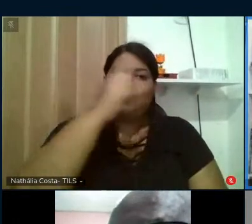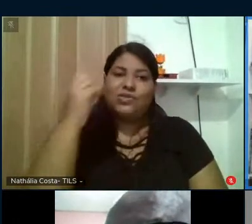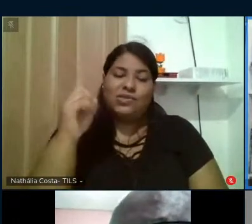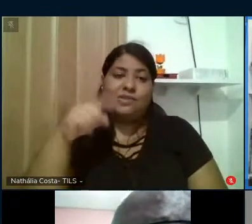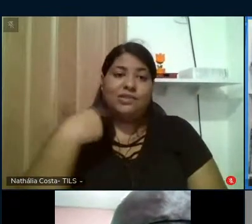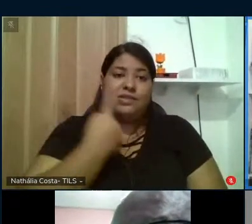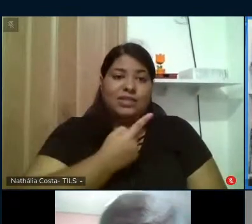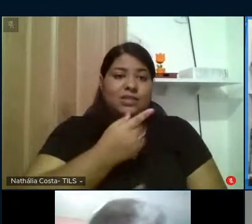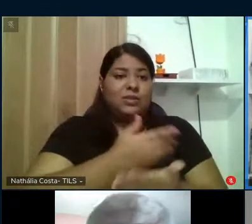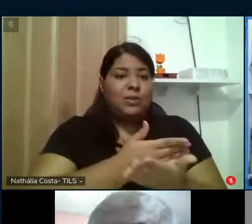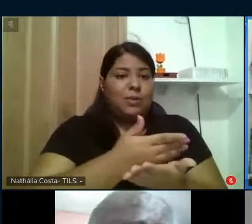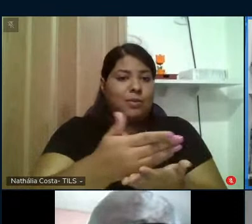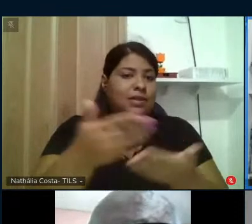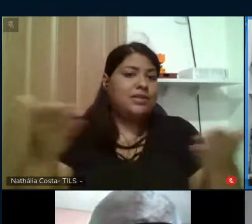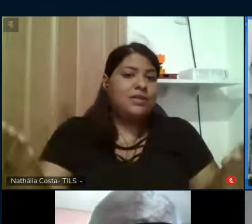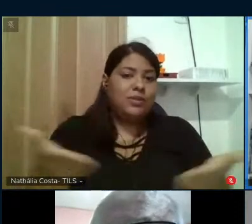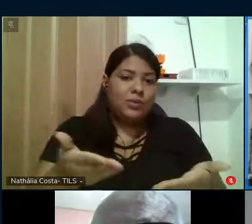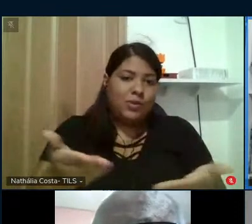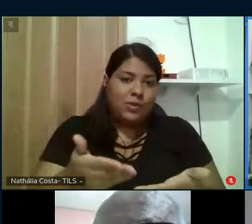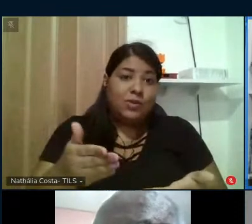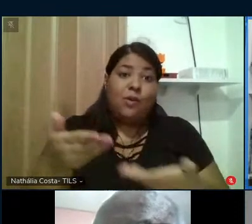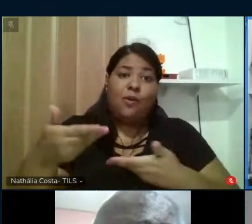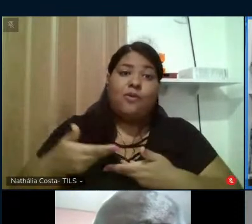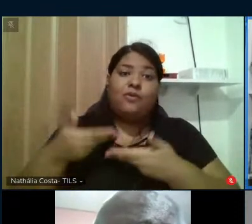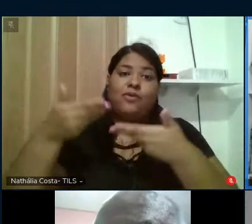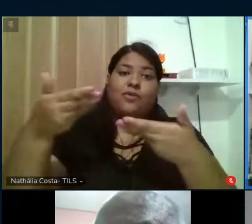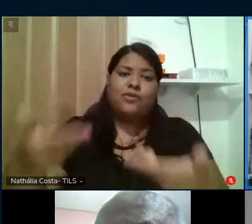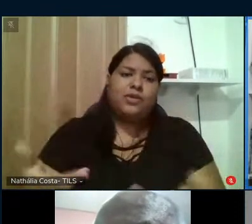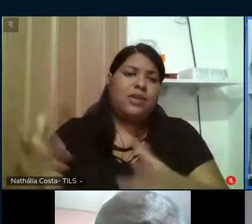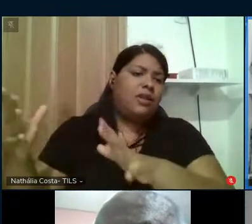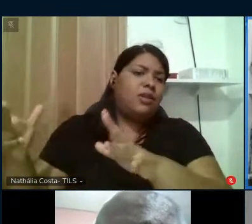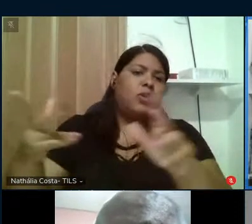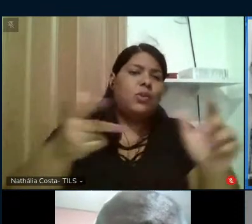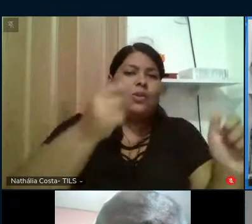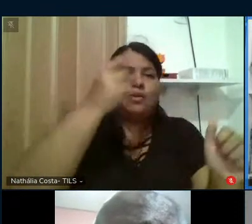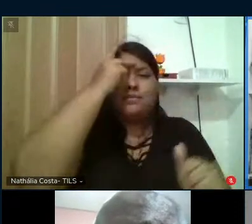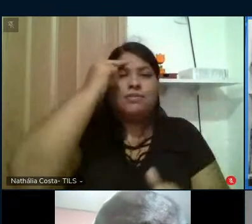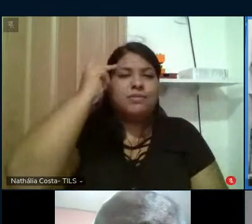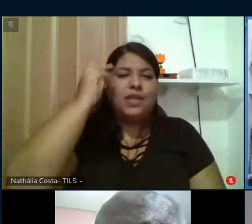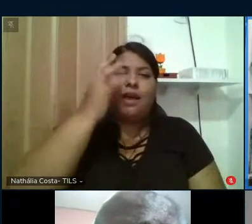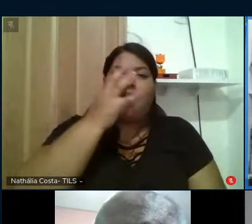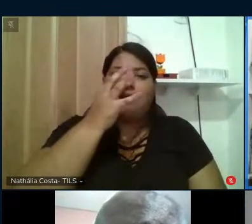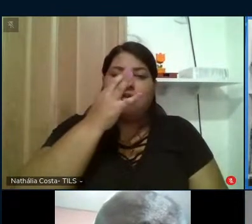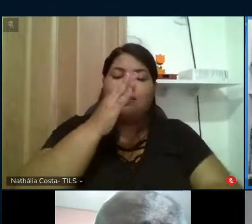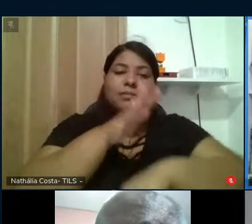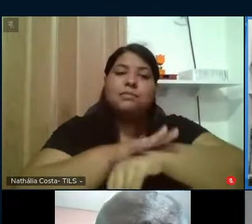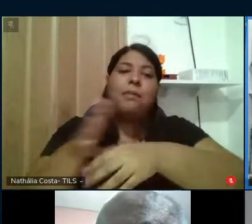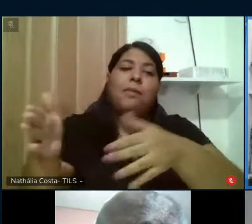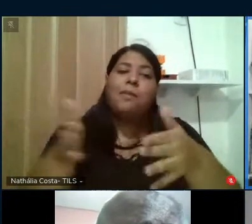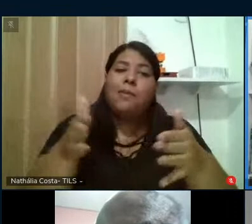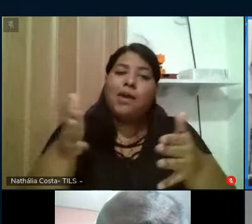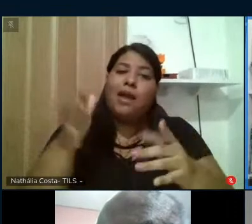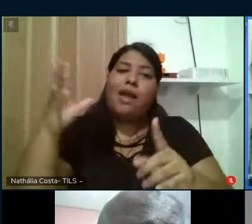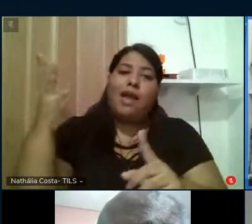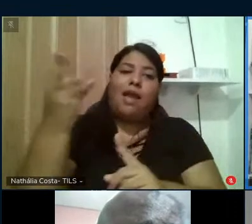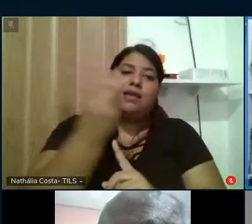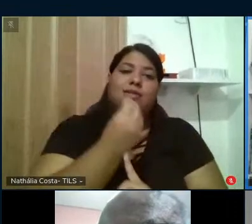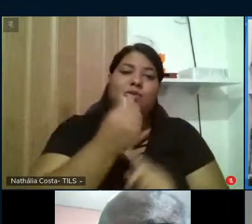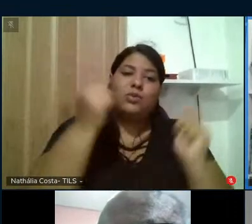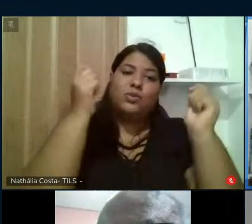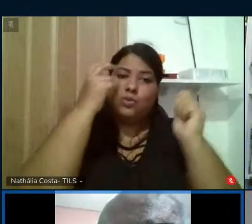acolhimento inicial, eu gostaria de convidar a todas as pessoas que nos acompanham para o momento artístico e cultural.